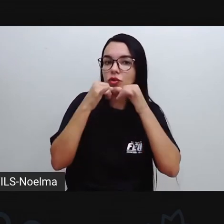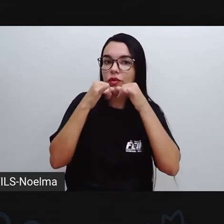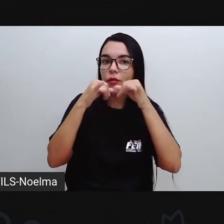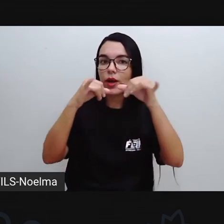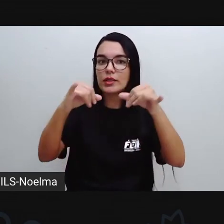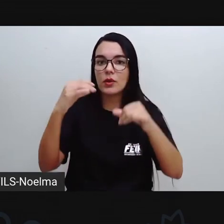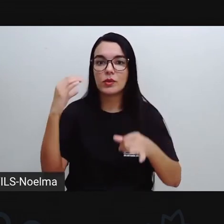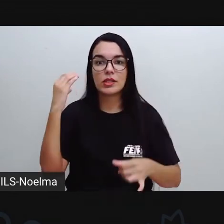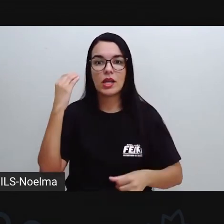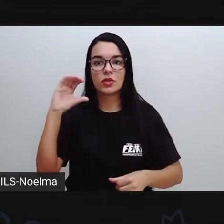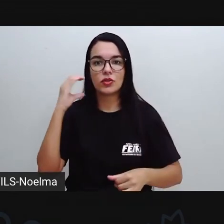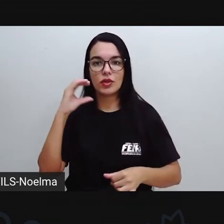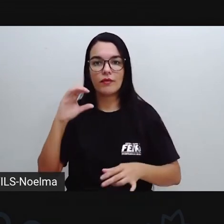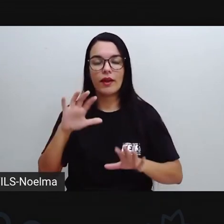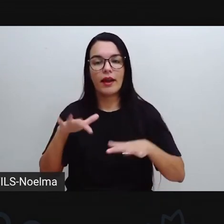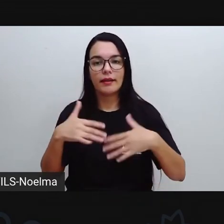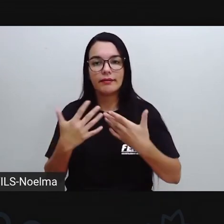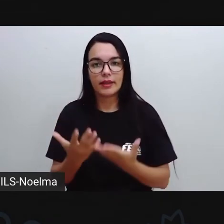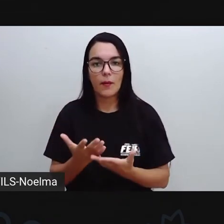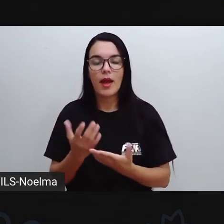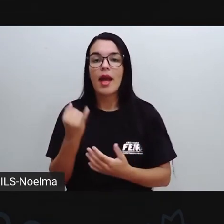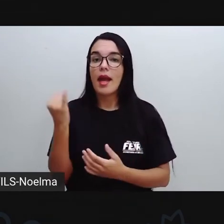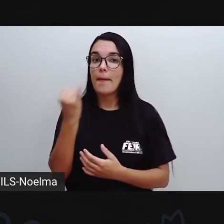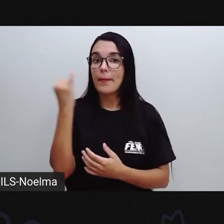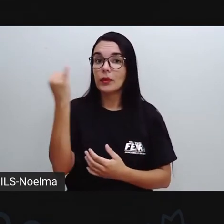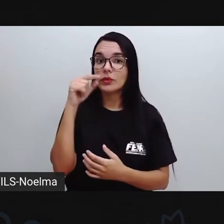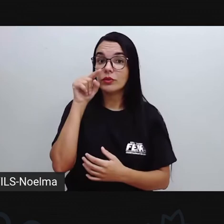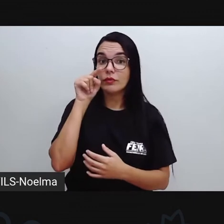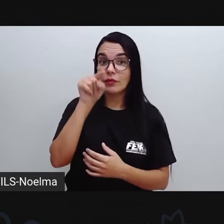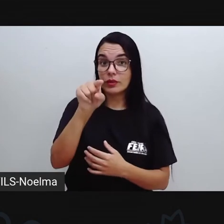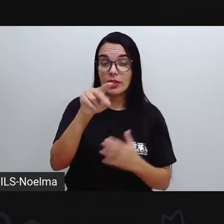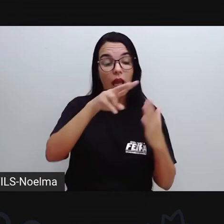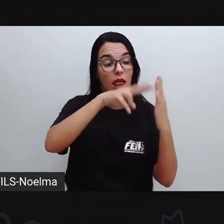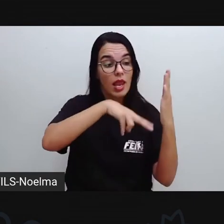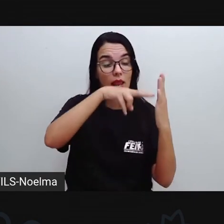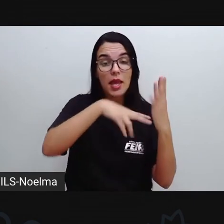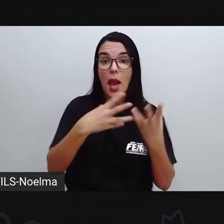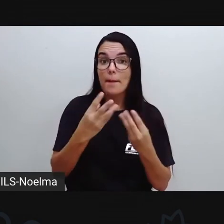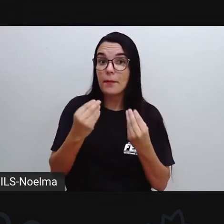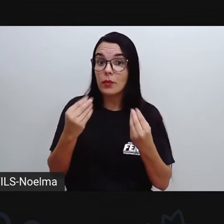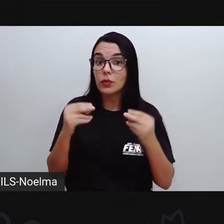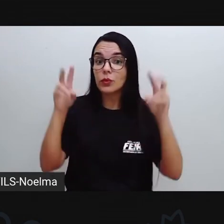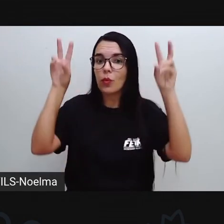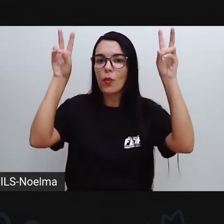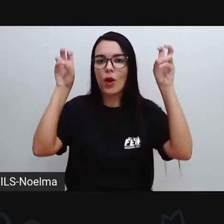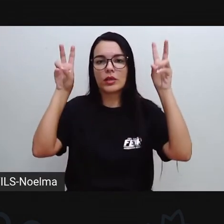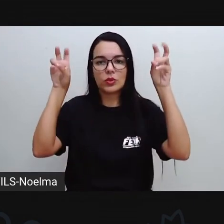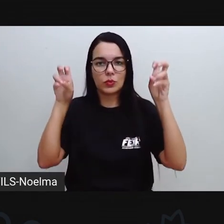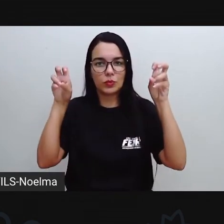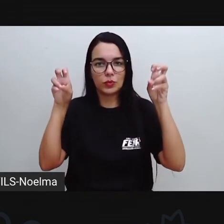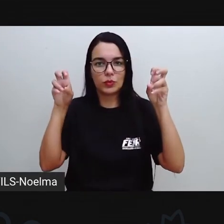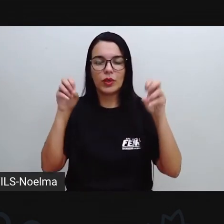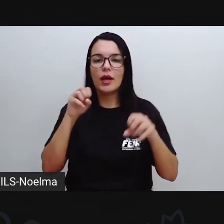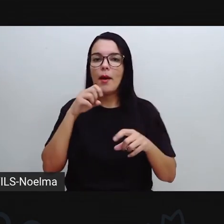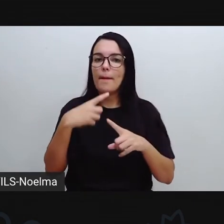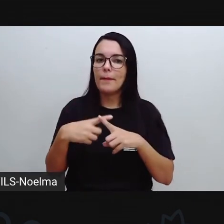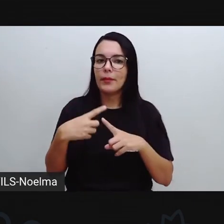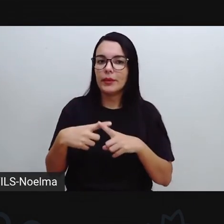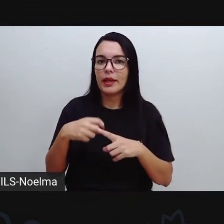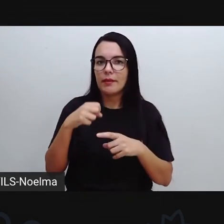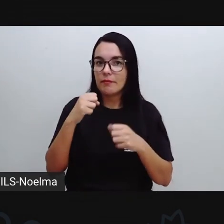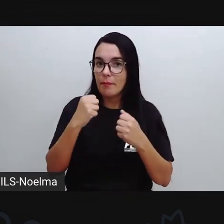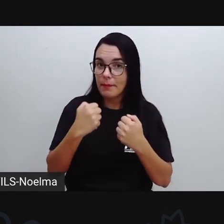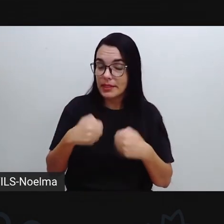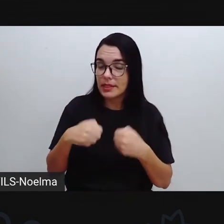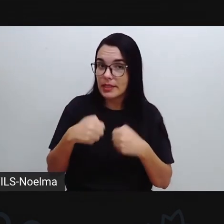importante que vocês leiam muito sobre o assunto, né? De fontes confiáveis ao fazer esse tipo de pesquisa, né? Vocês não vão tirar de qualquer